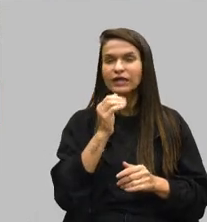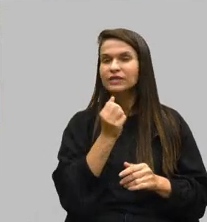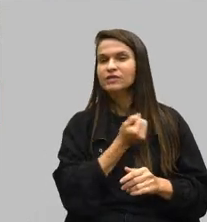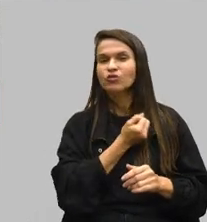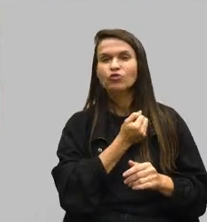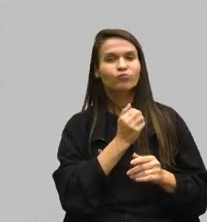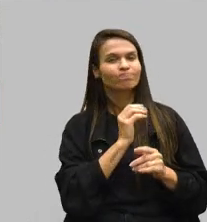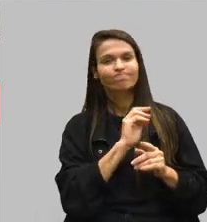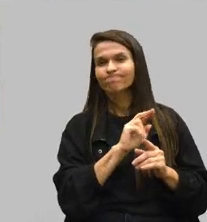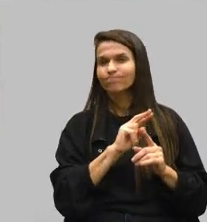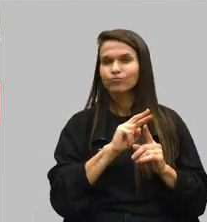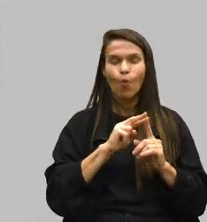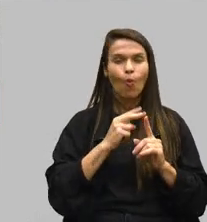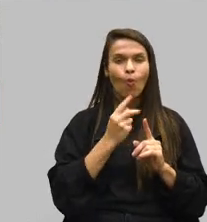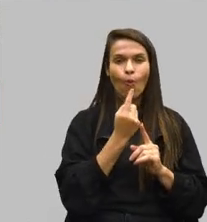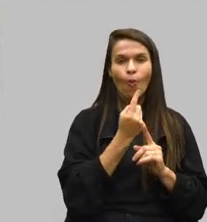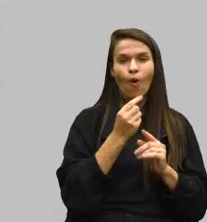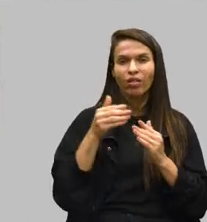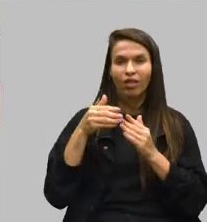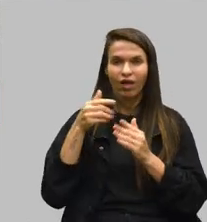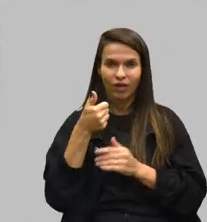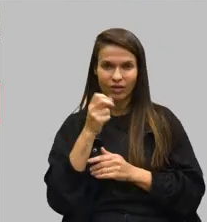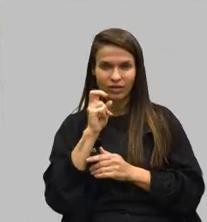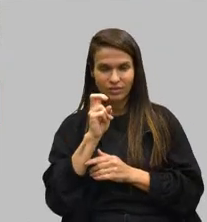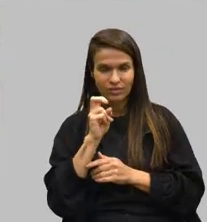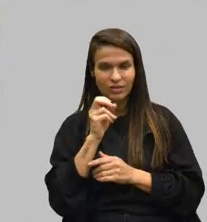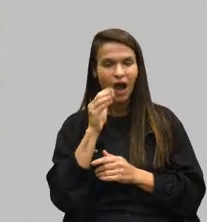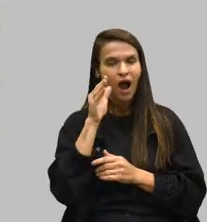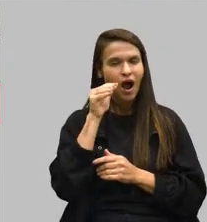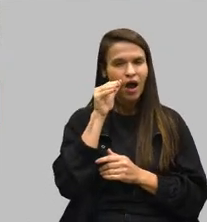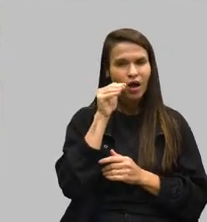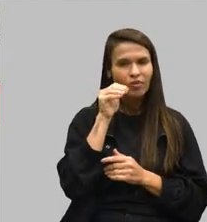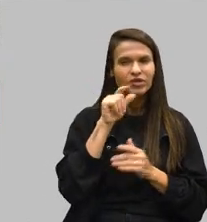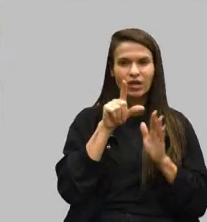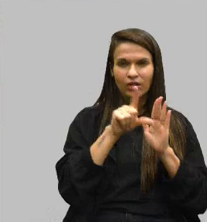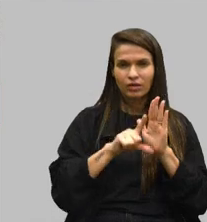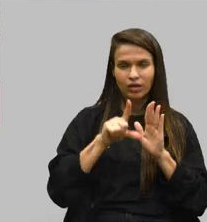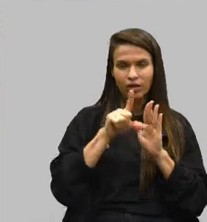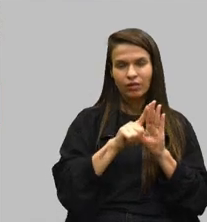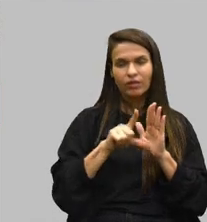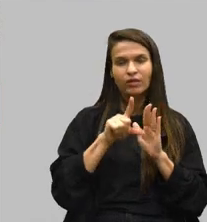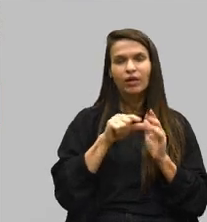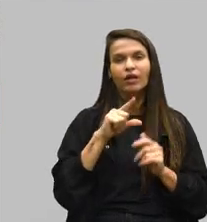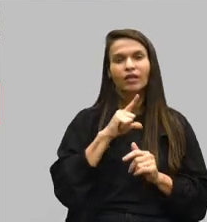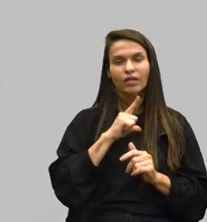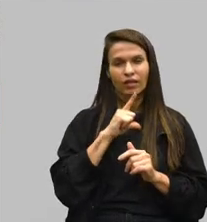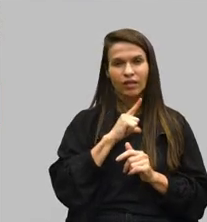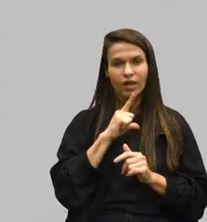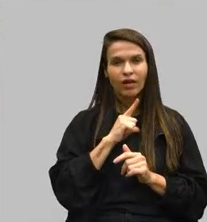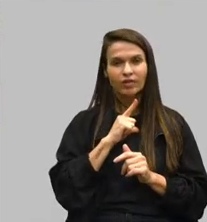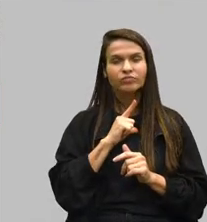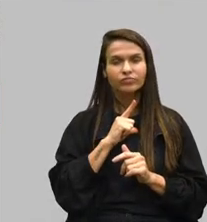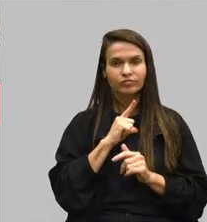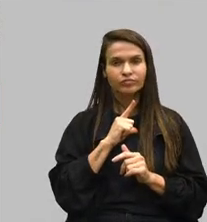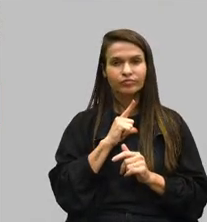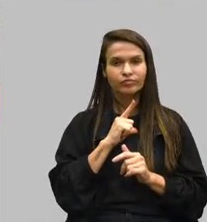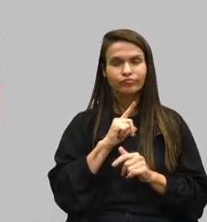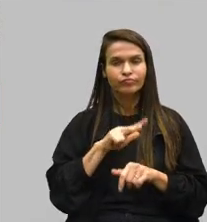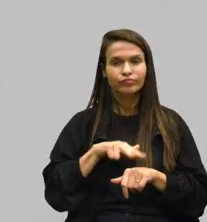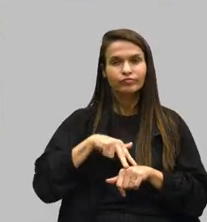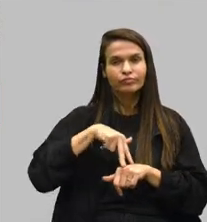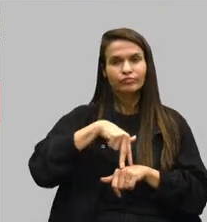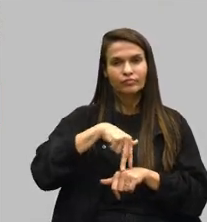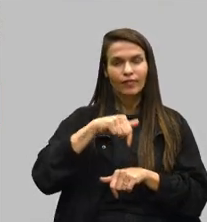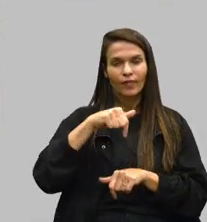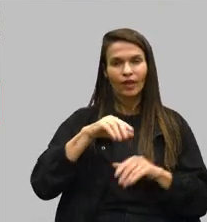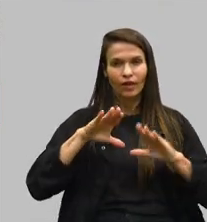para um a cada 15. E, quando a gente observa a extensa legislação, que, inclusive, tem saído e tem tomado protagonismo aqui na